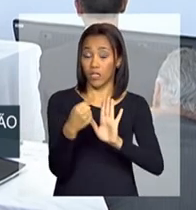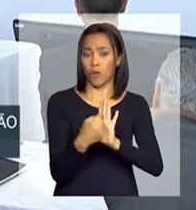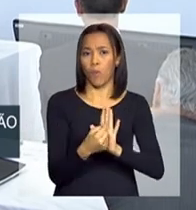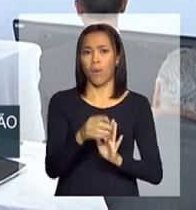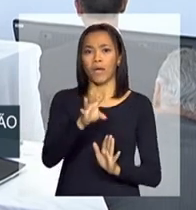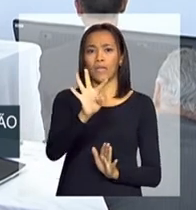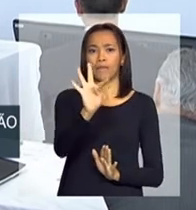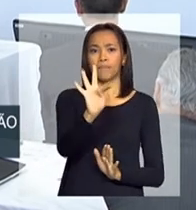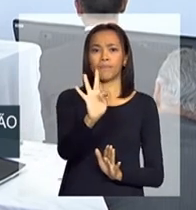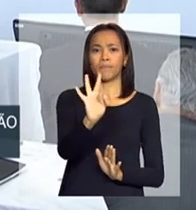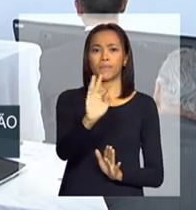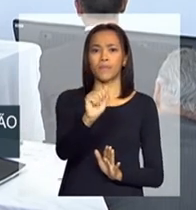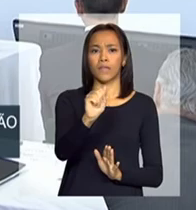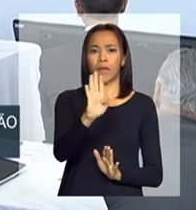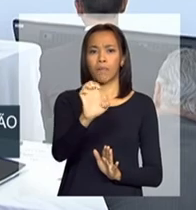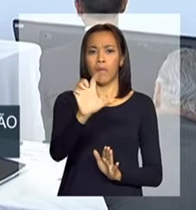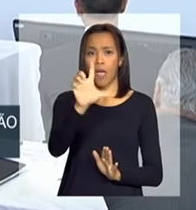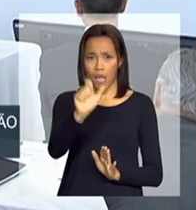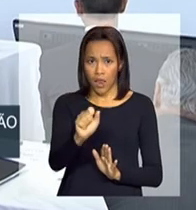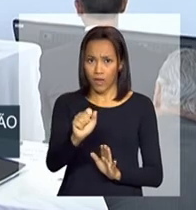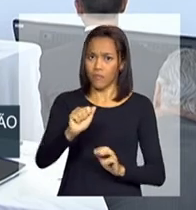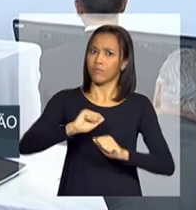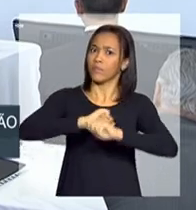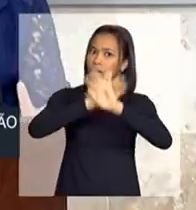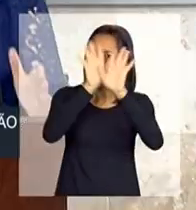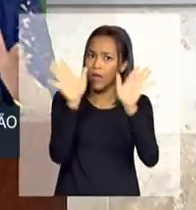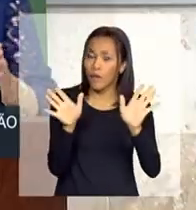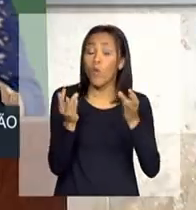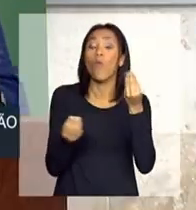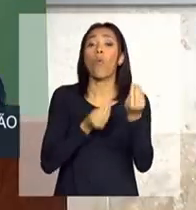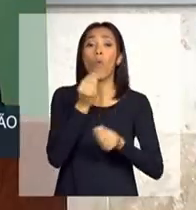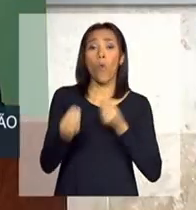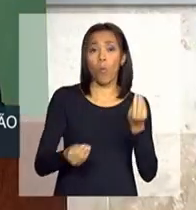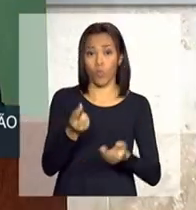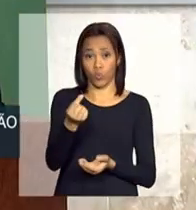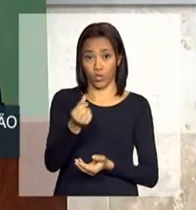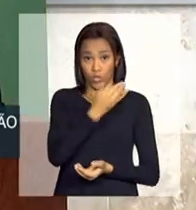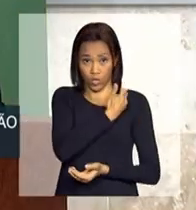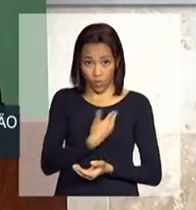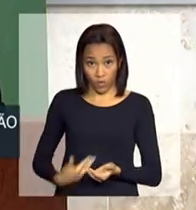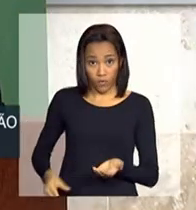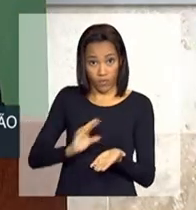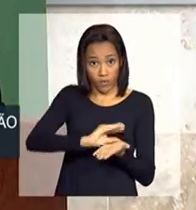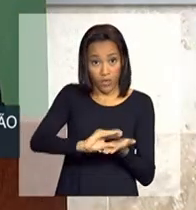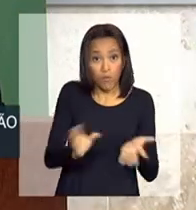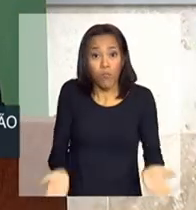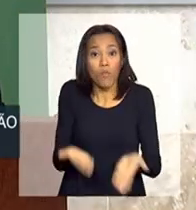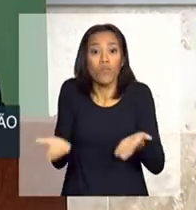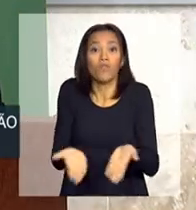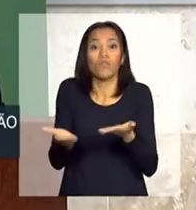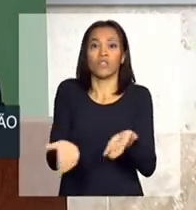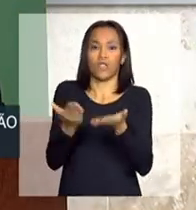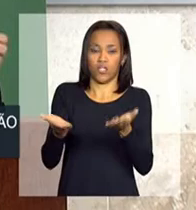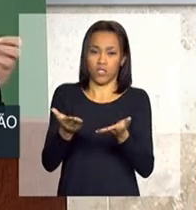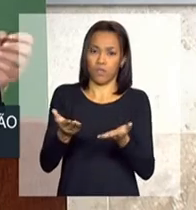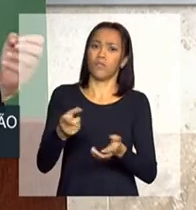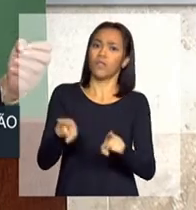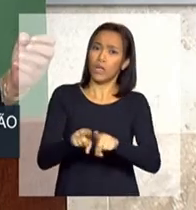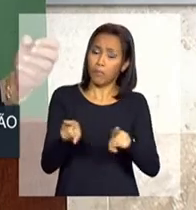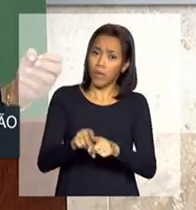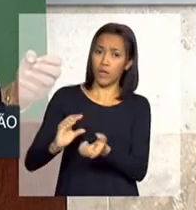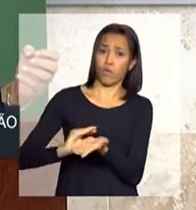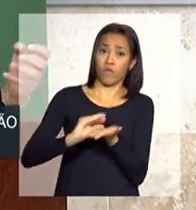O quanto do investimento público resulta em incentivo ao investimento privado? Ou seja,